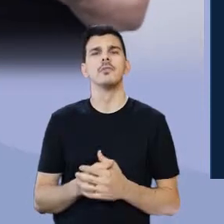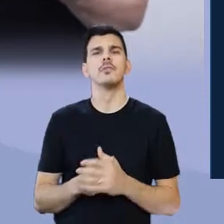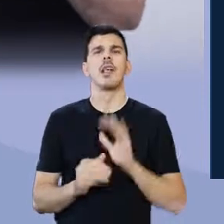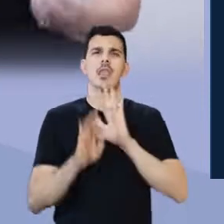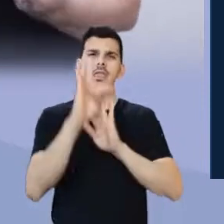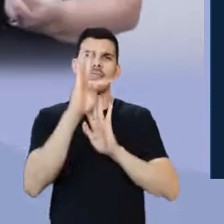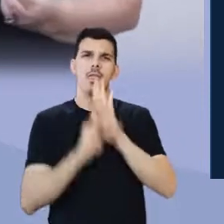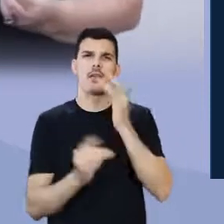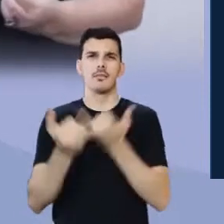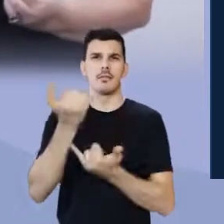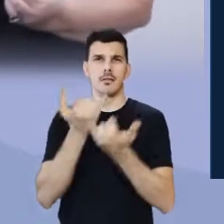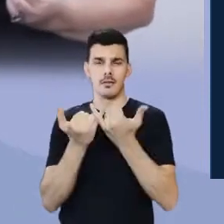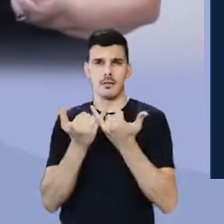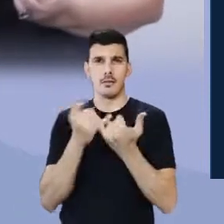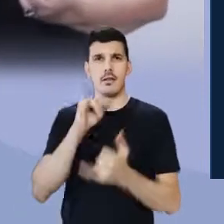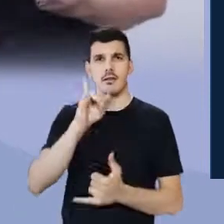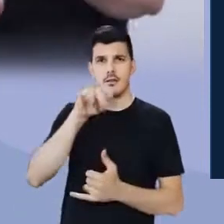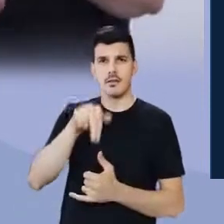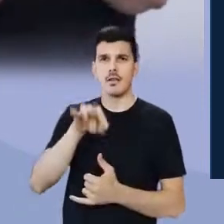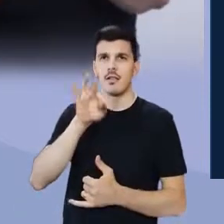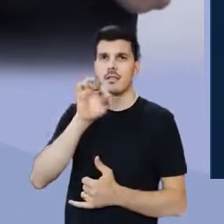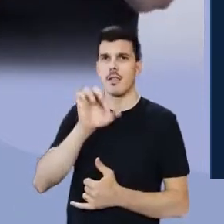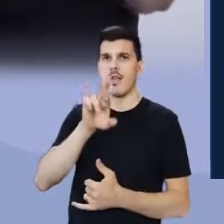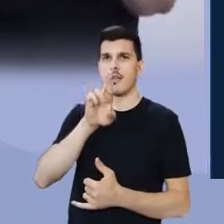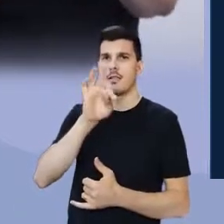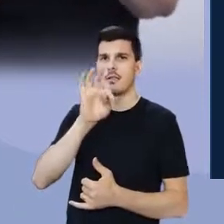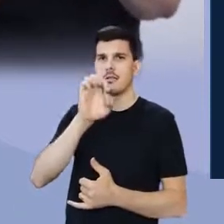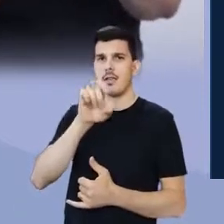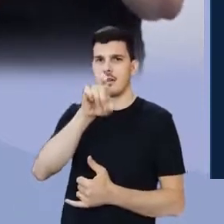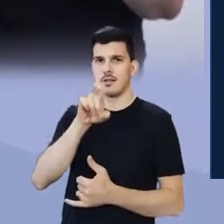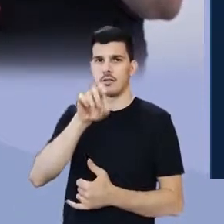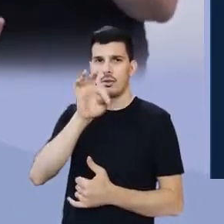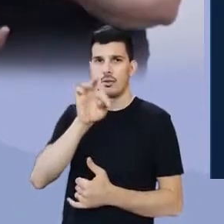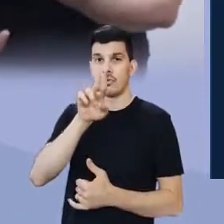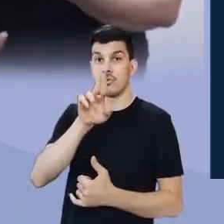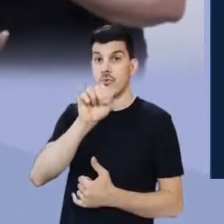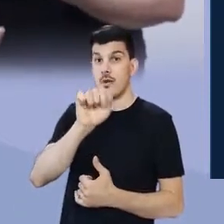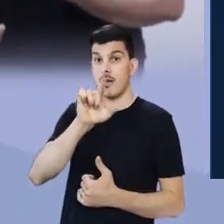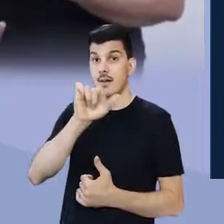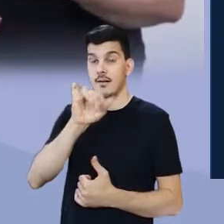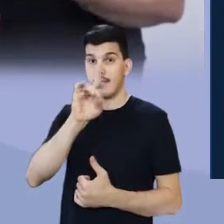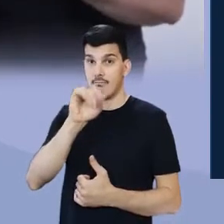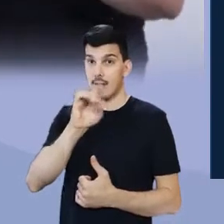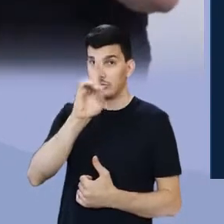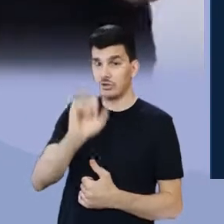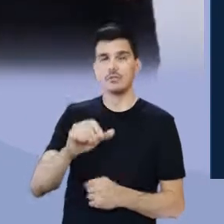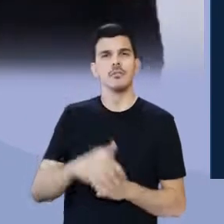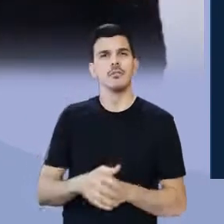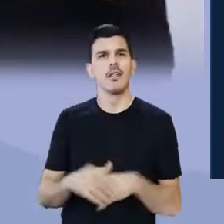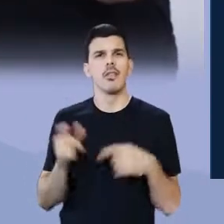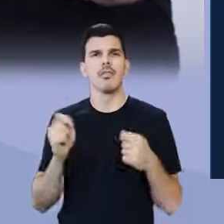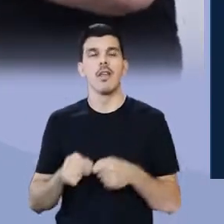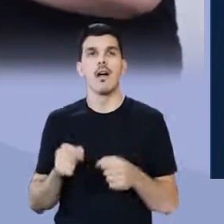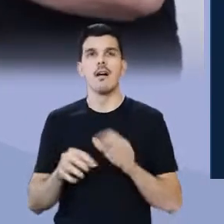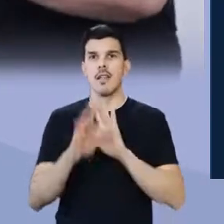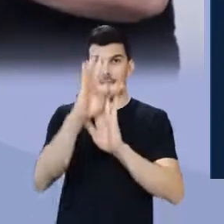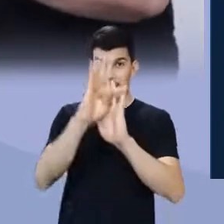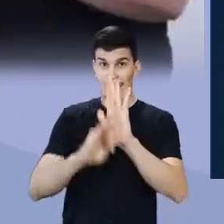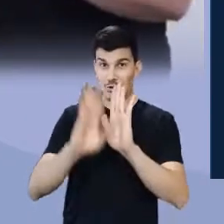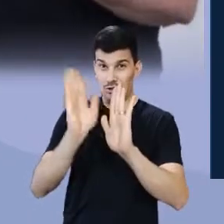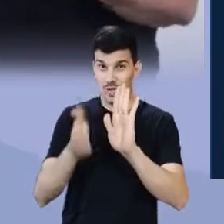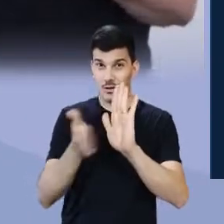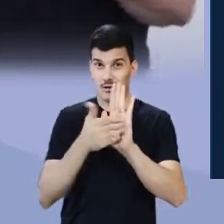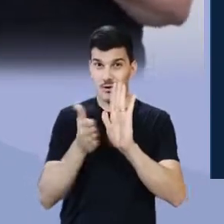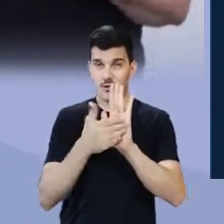intertextualidade? É a capacidade que a arte tem de retomar